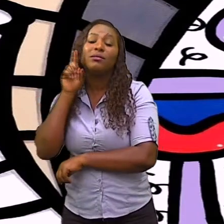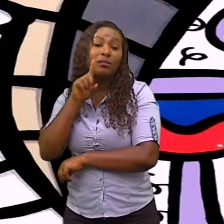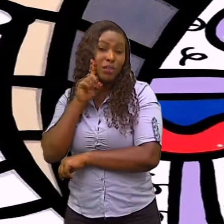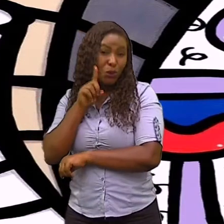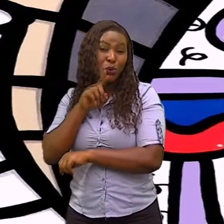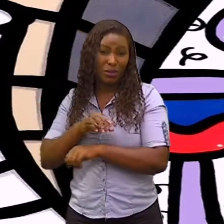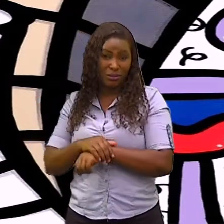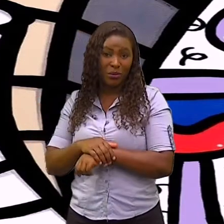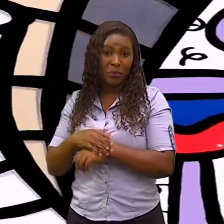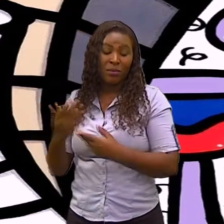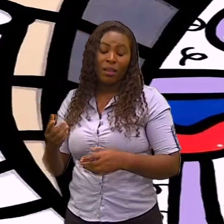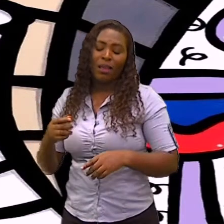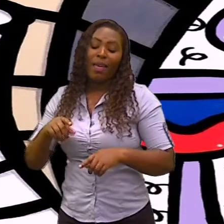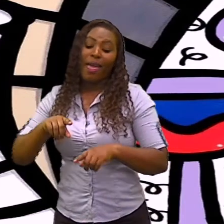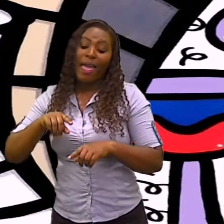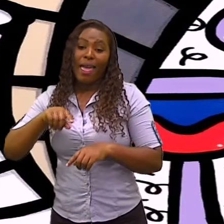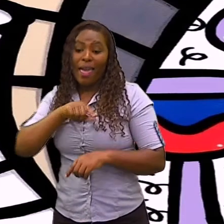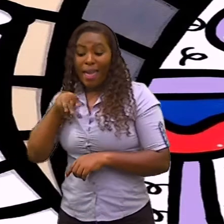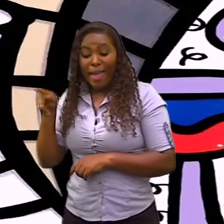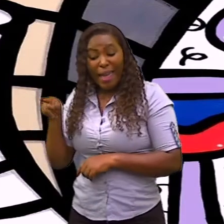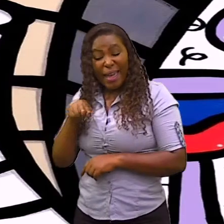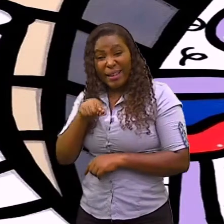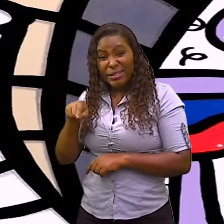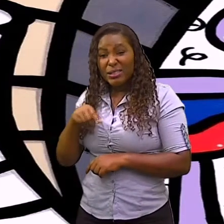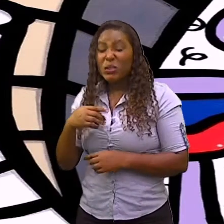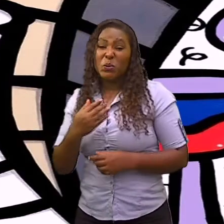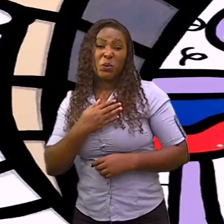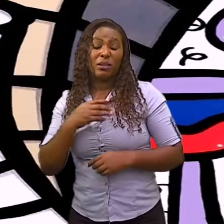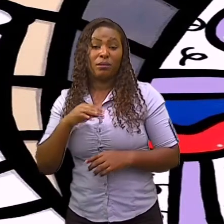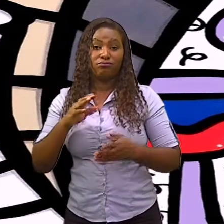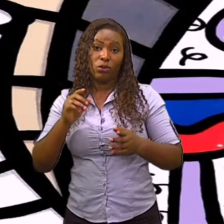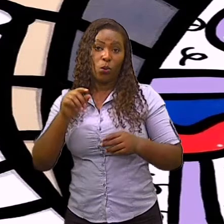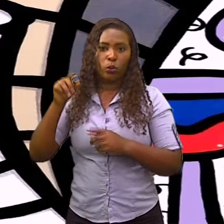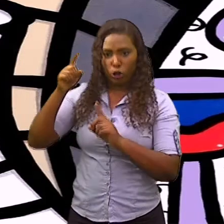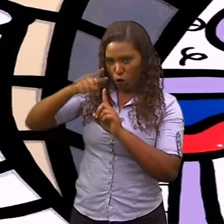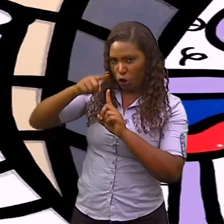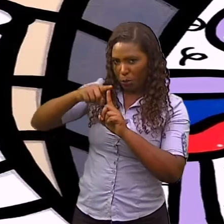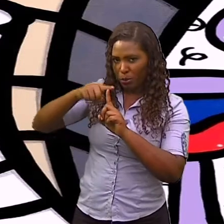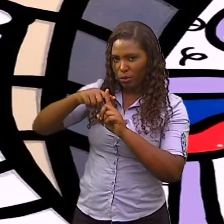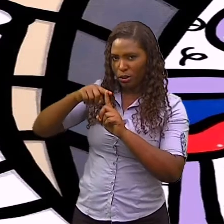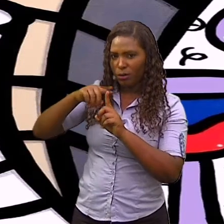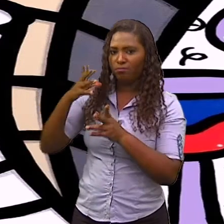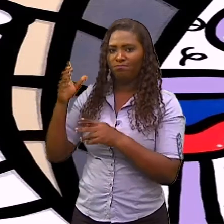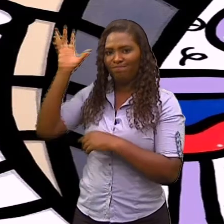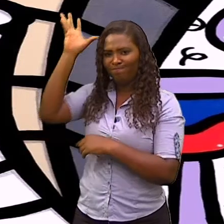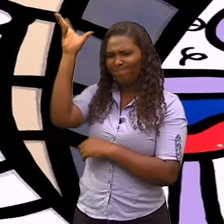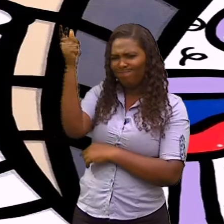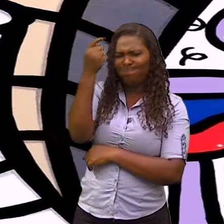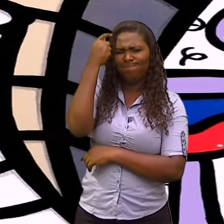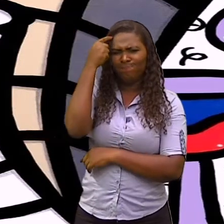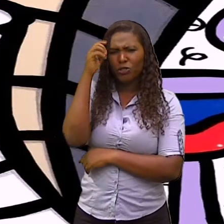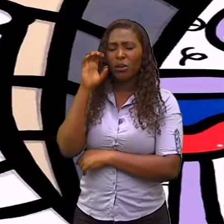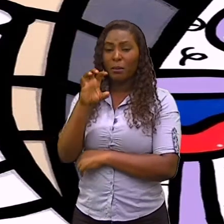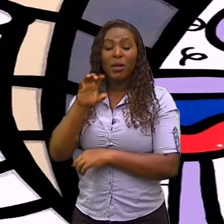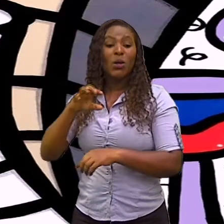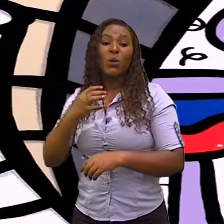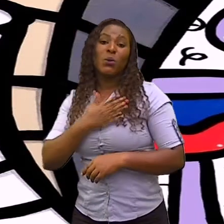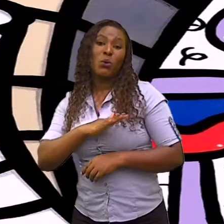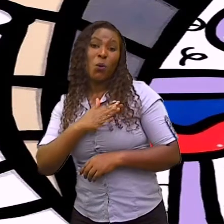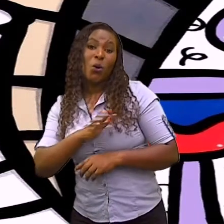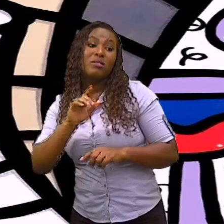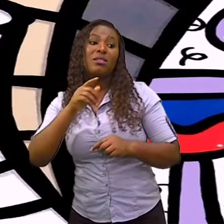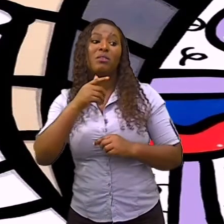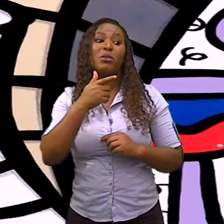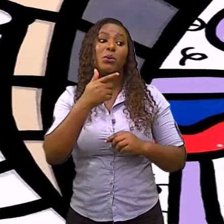ao movimento do expressionismo abstrato das décadas de 1940 e 1950. Os artistas trabalhavam com